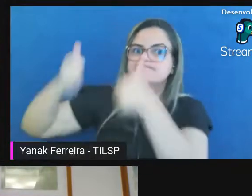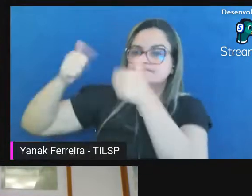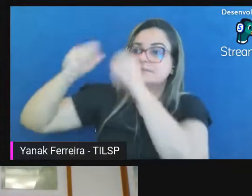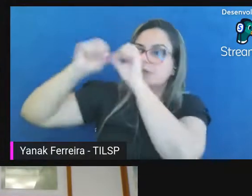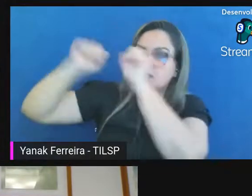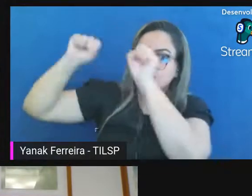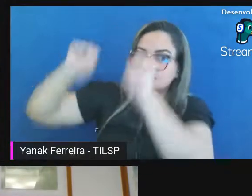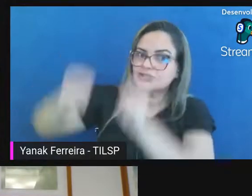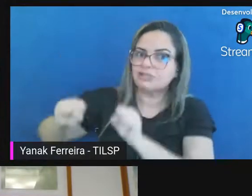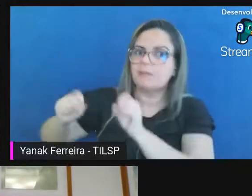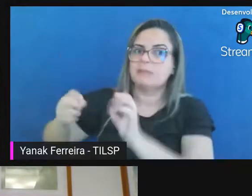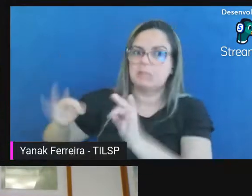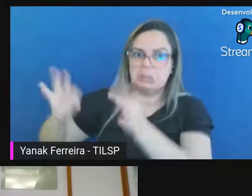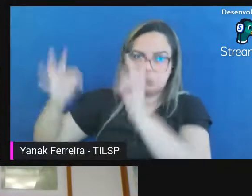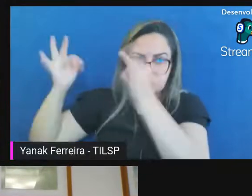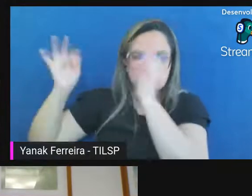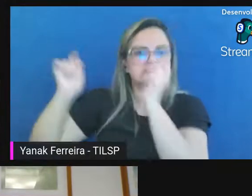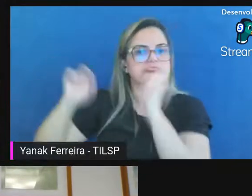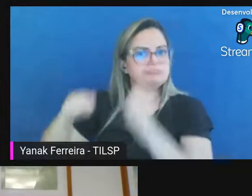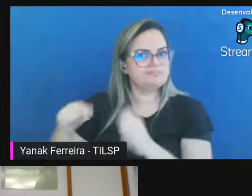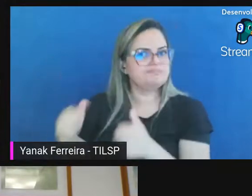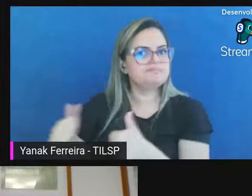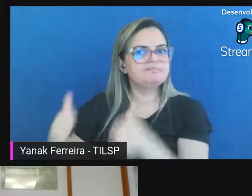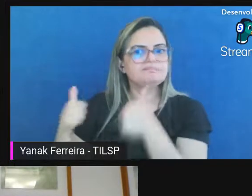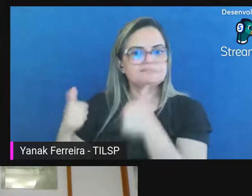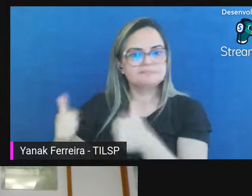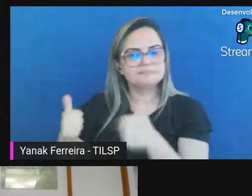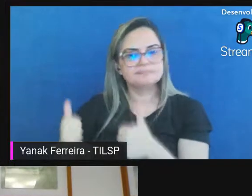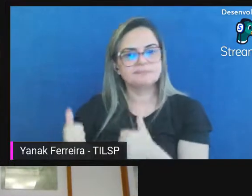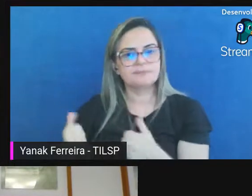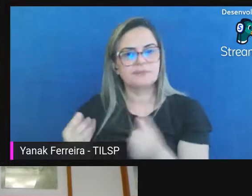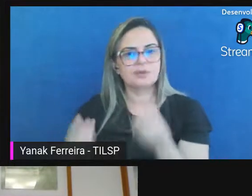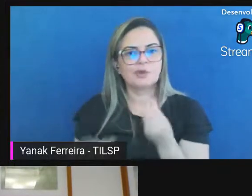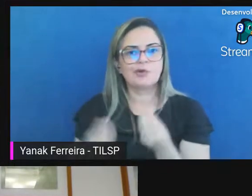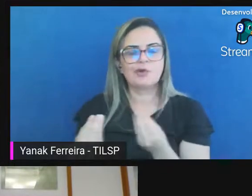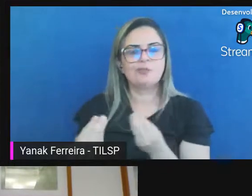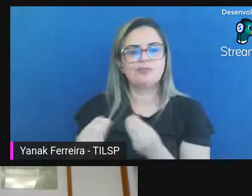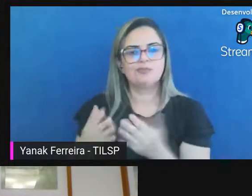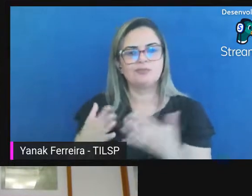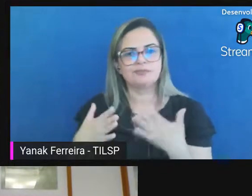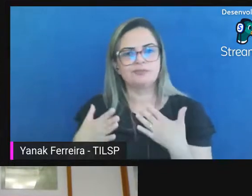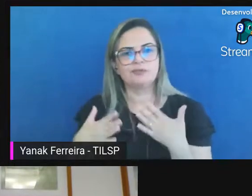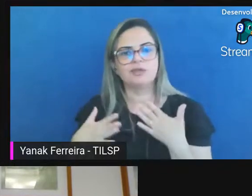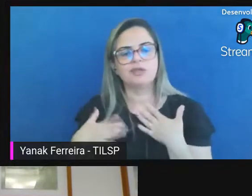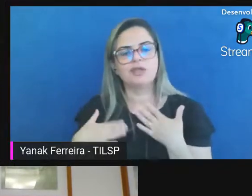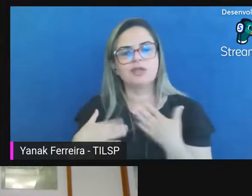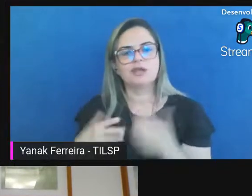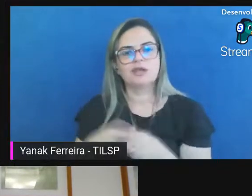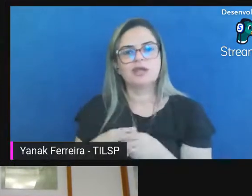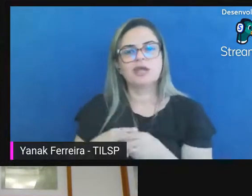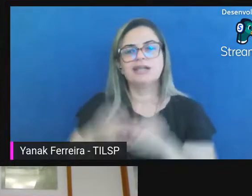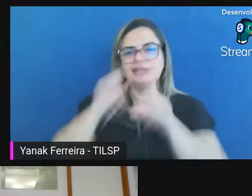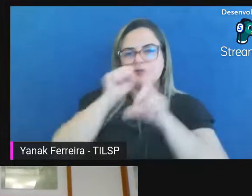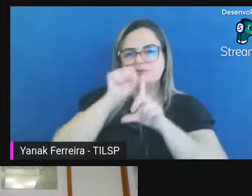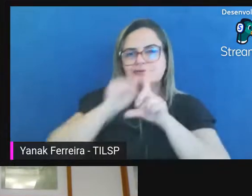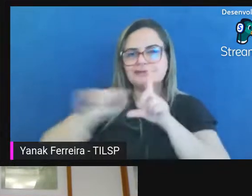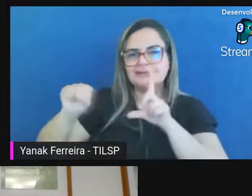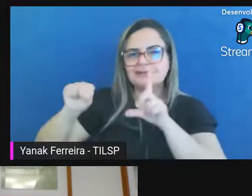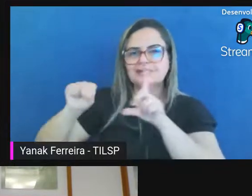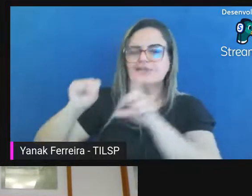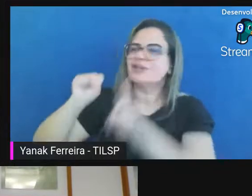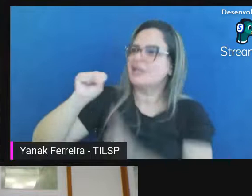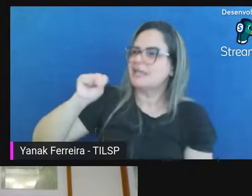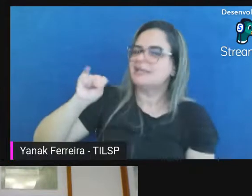tecnologia inclusive como proprietária do sistema SIG SIGA que